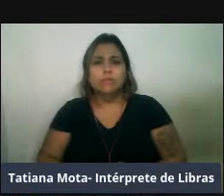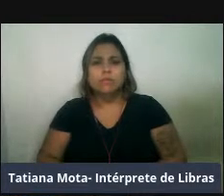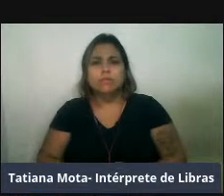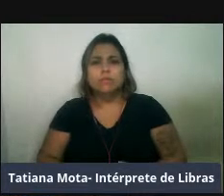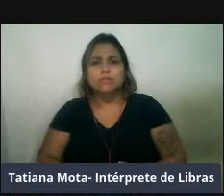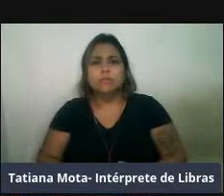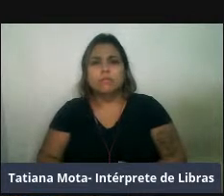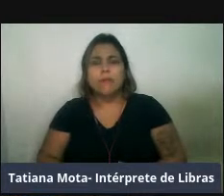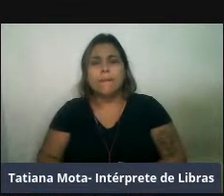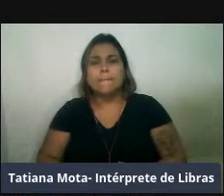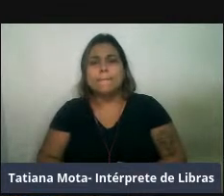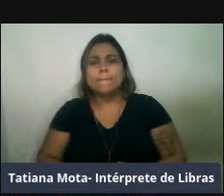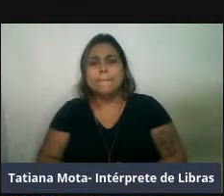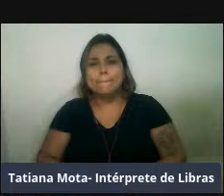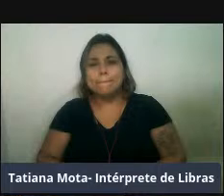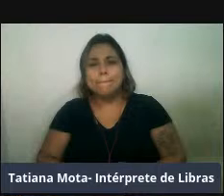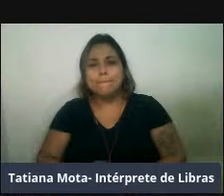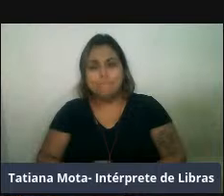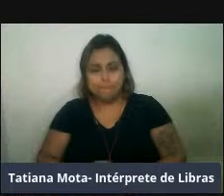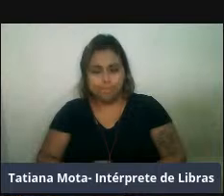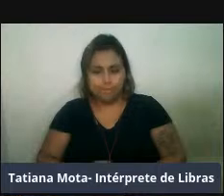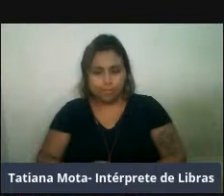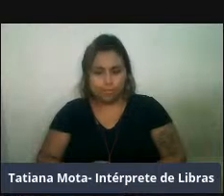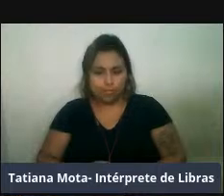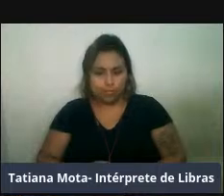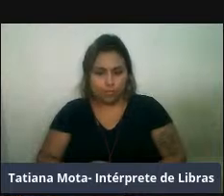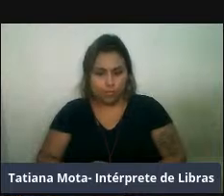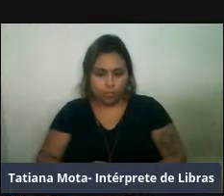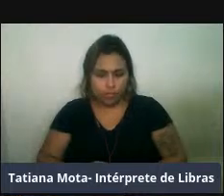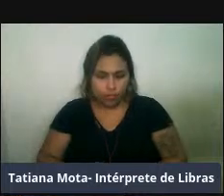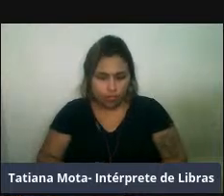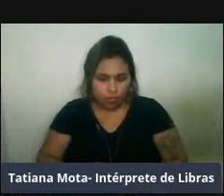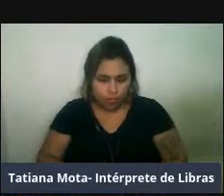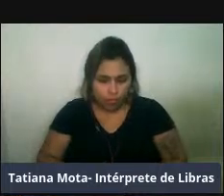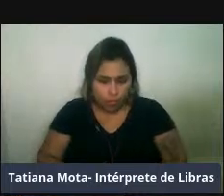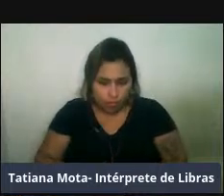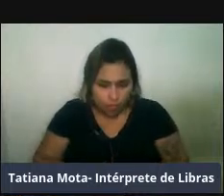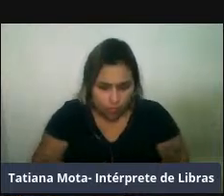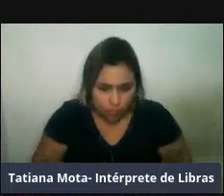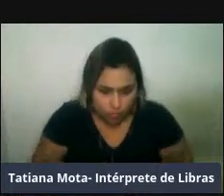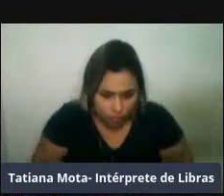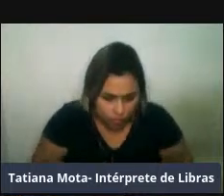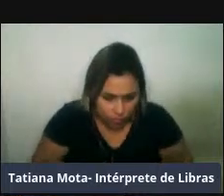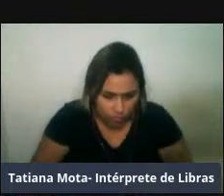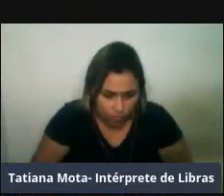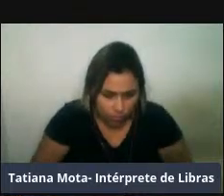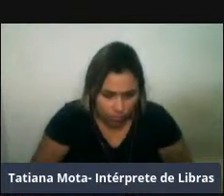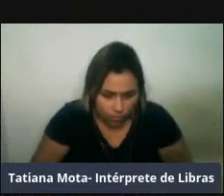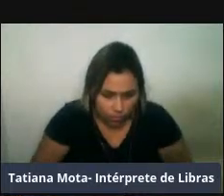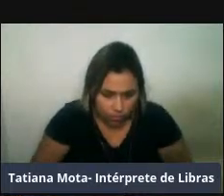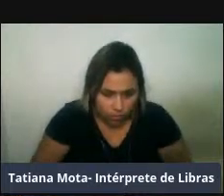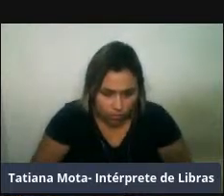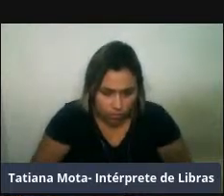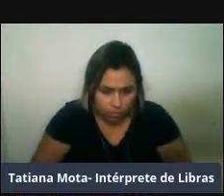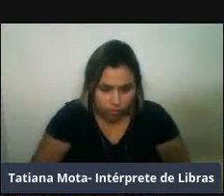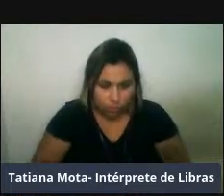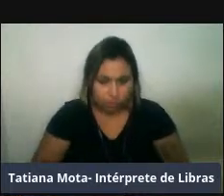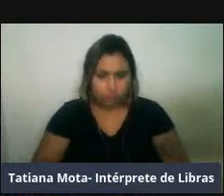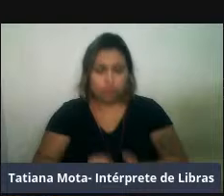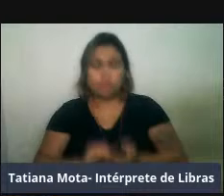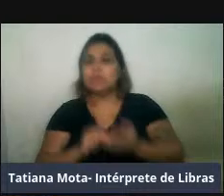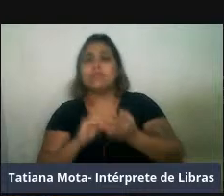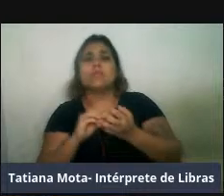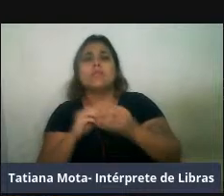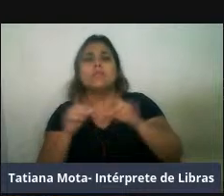peculiares aí no meio, né, que está todo mundo nas regiões polares, a gente vê aqui que tem manchinhas no meio, ou seja, tem algumas espécies que